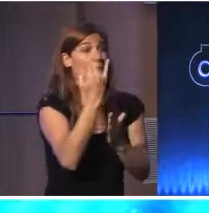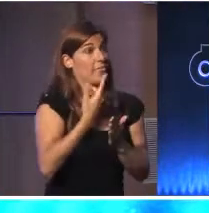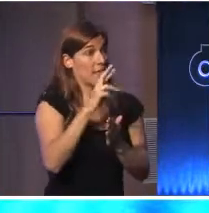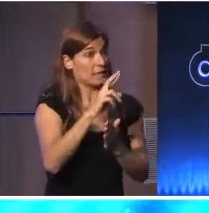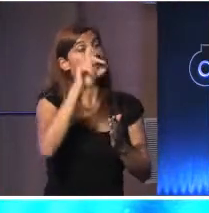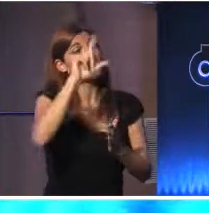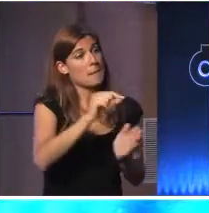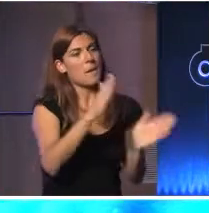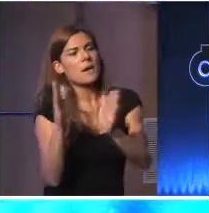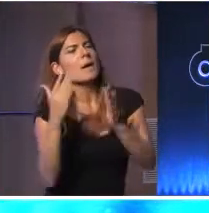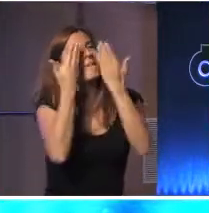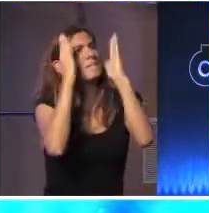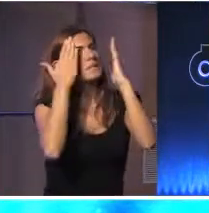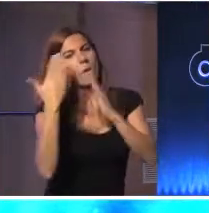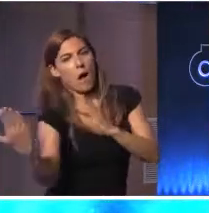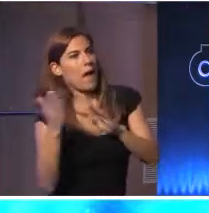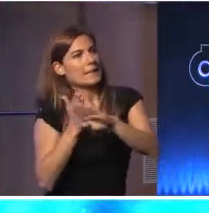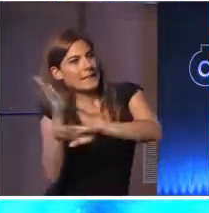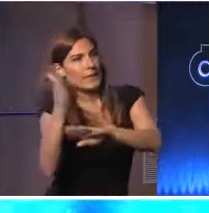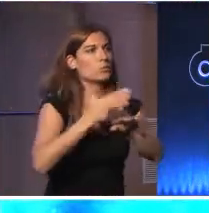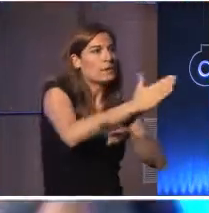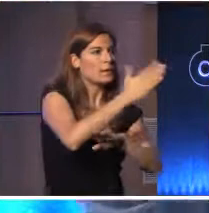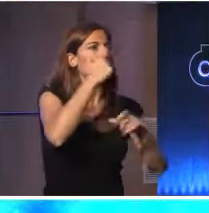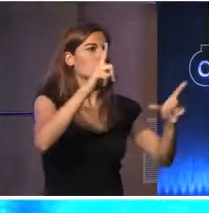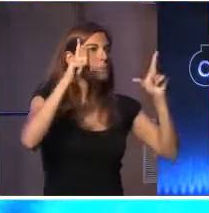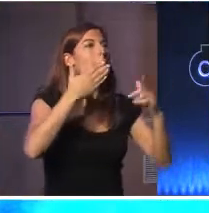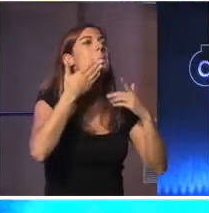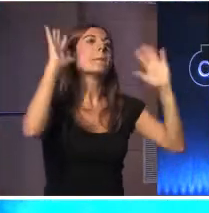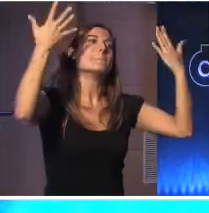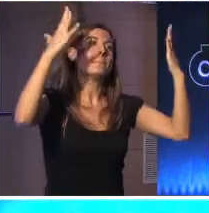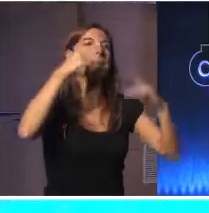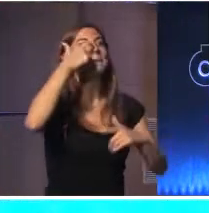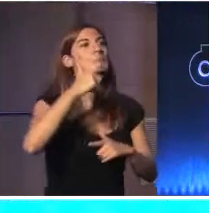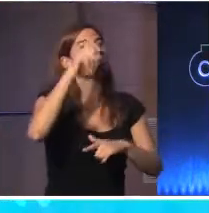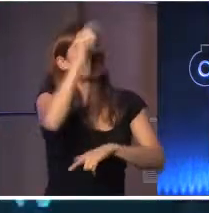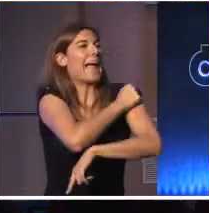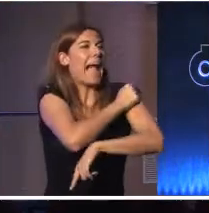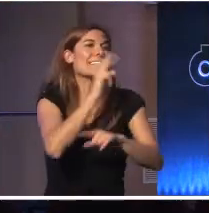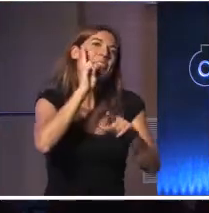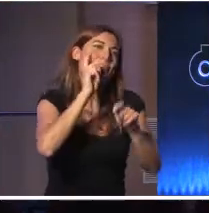do Facebook da Widex também. Portanto, para já. Eu peço uma salva de palmas para quem nos está a assistir do outro lado.